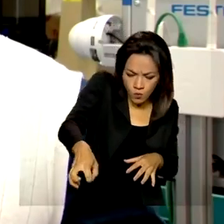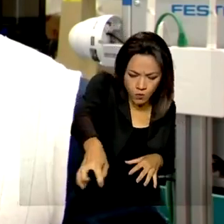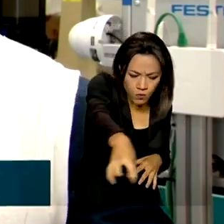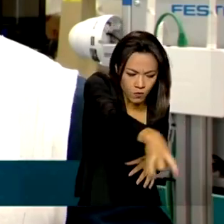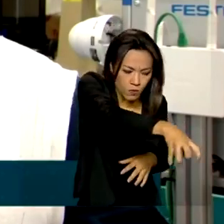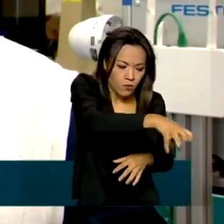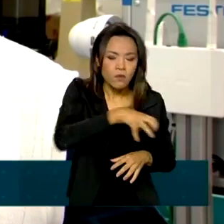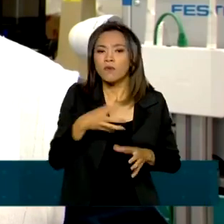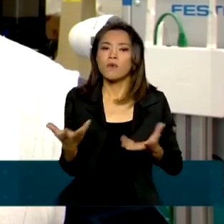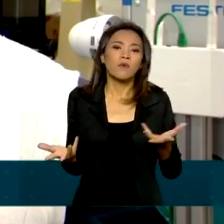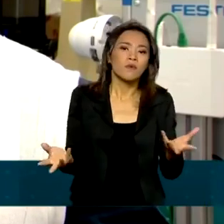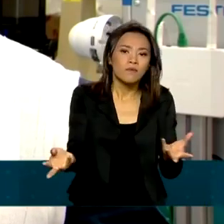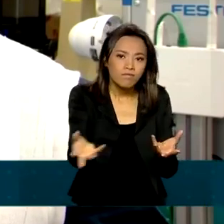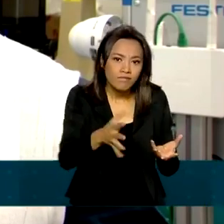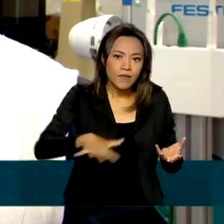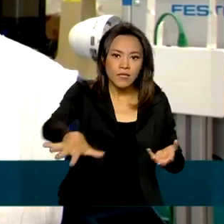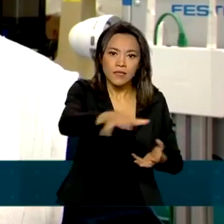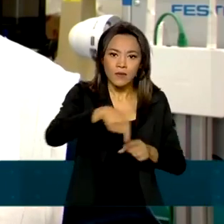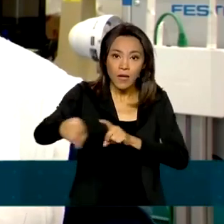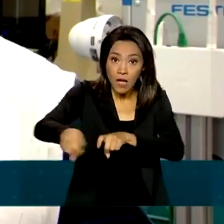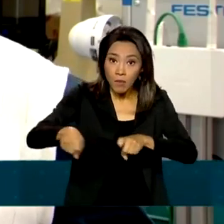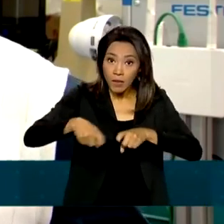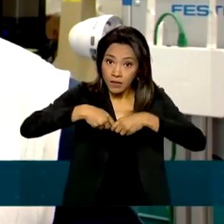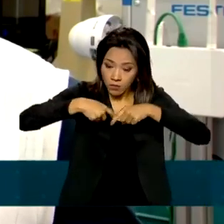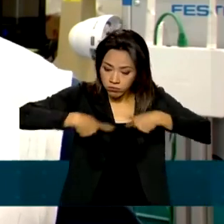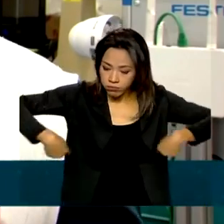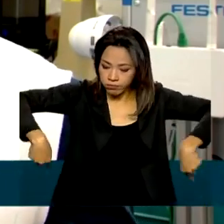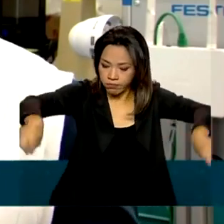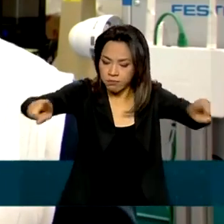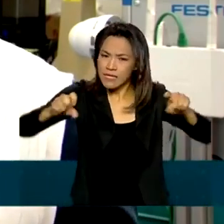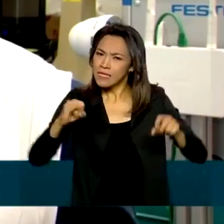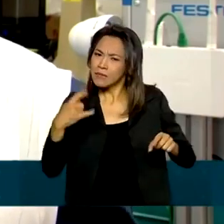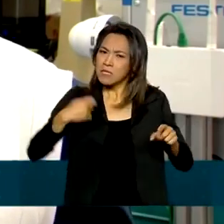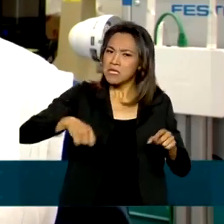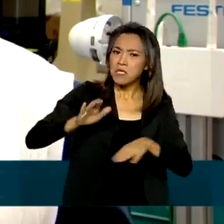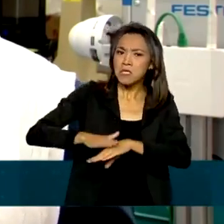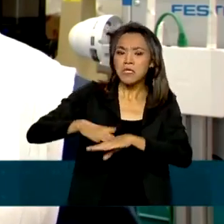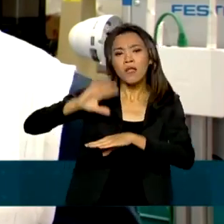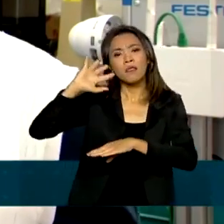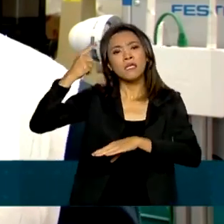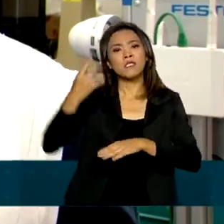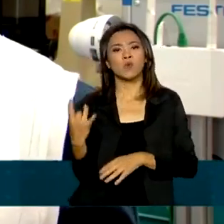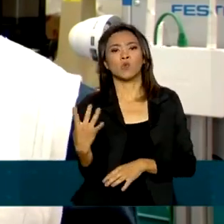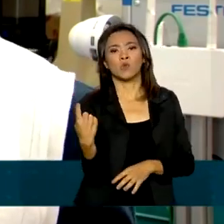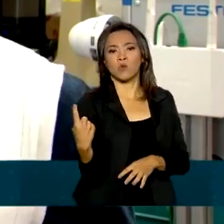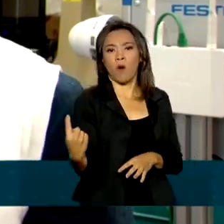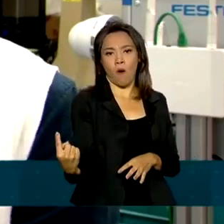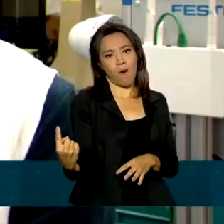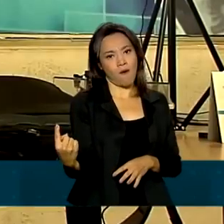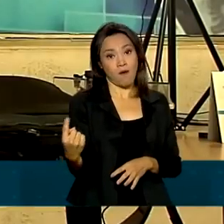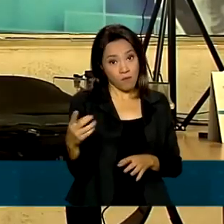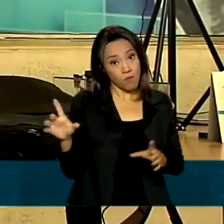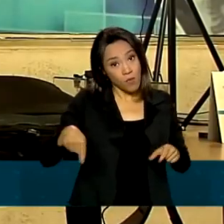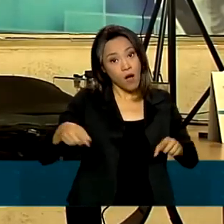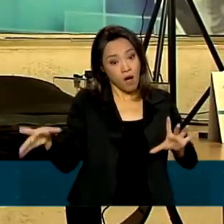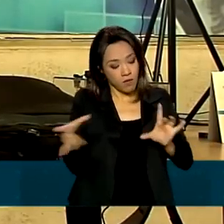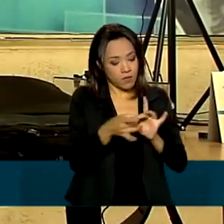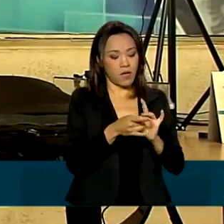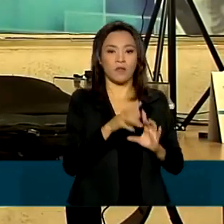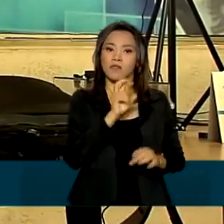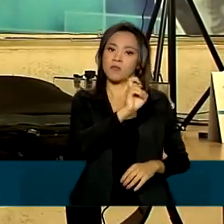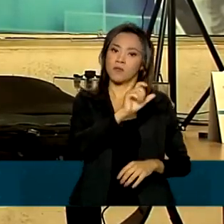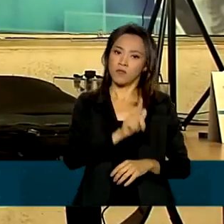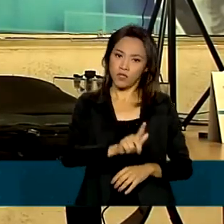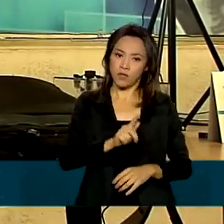aquele espaço da plantação, se há necessidade ou não. Ele toma essa decisão sozinho, como uma conexão 5G. A tecnologia